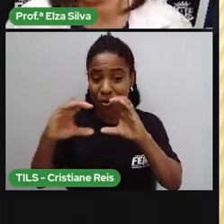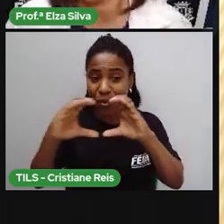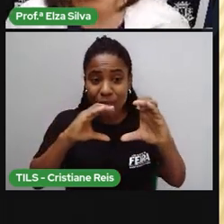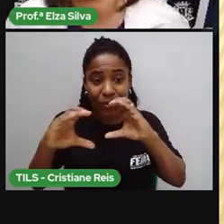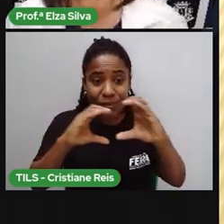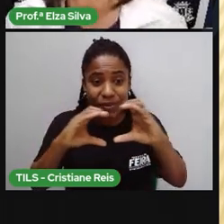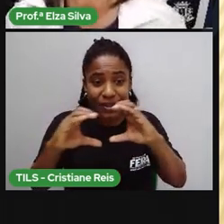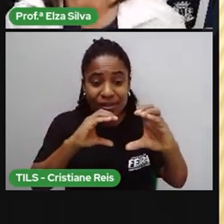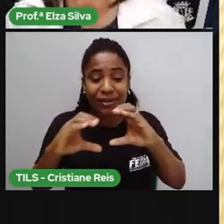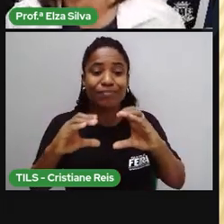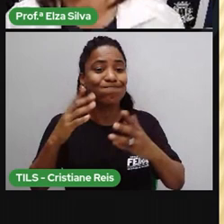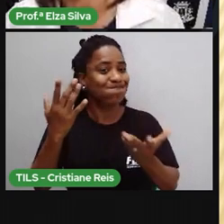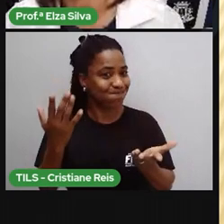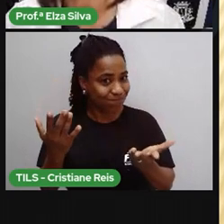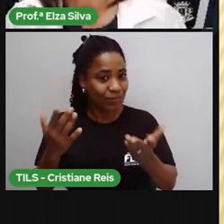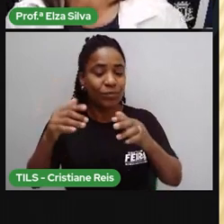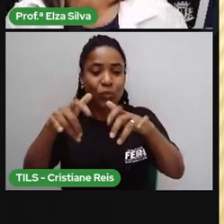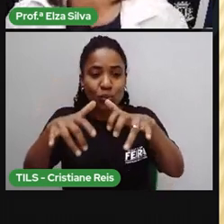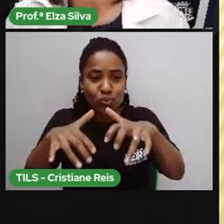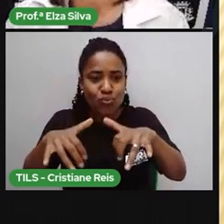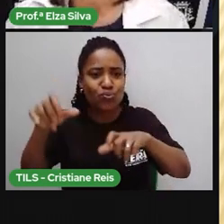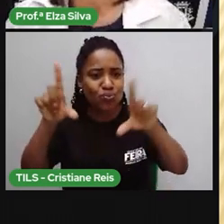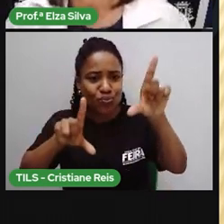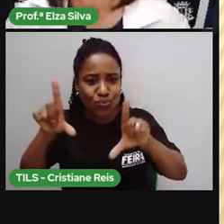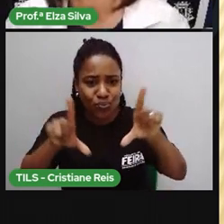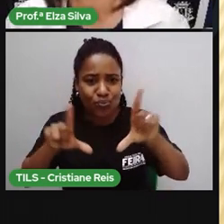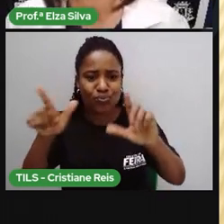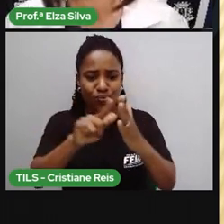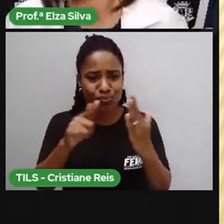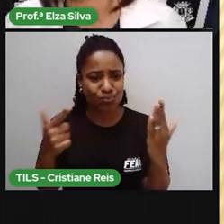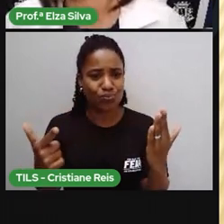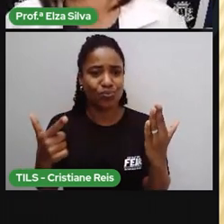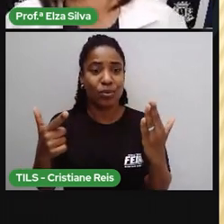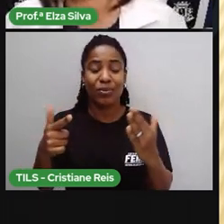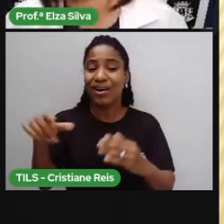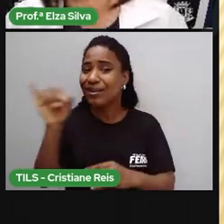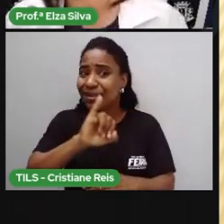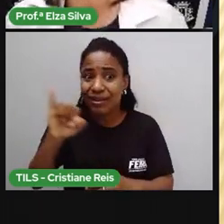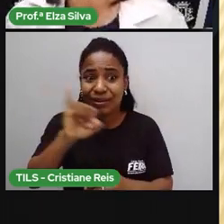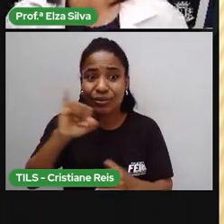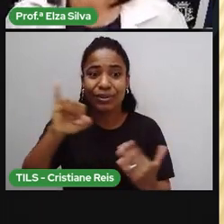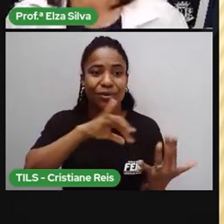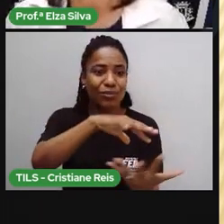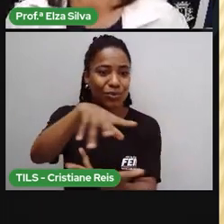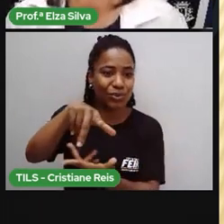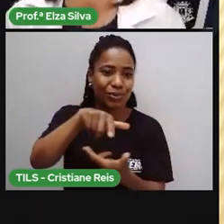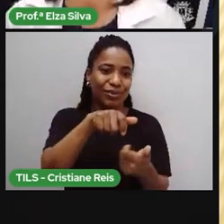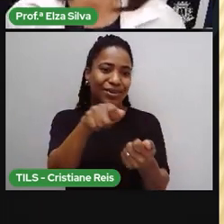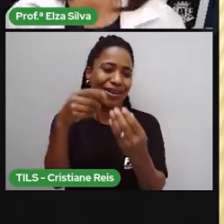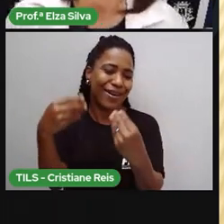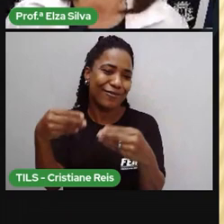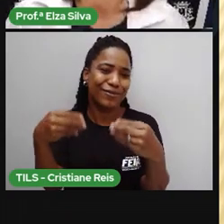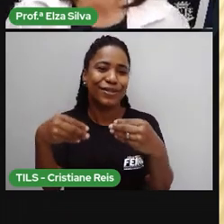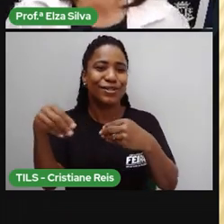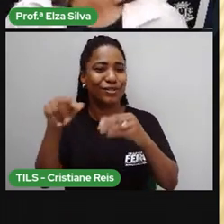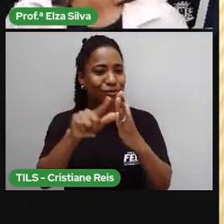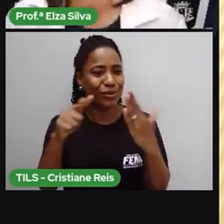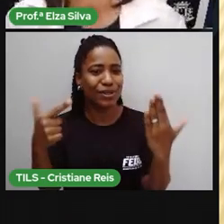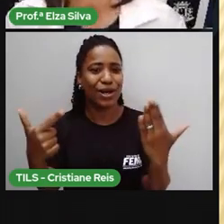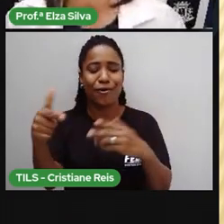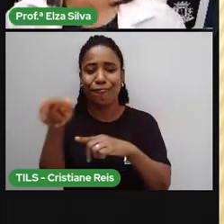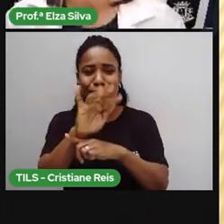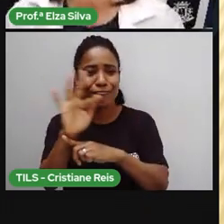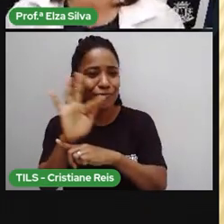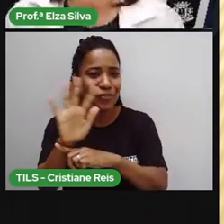comunicação, principalmente, de escala internacional. como nas revistas, nos jornais, nos